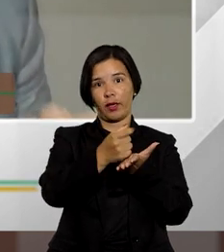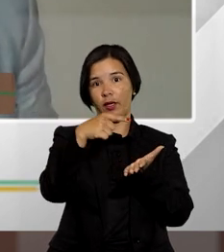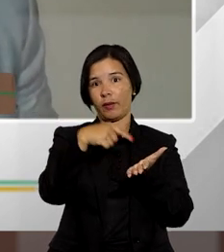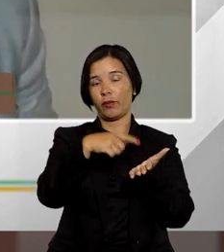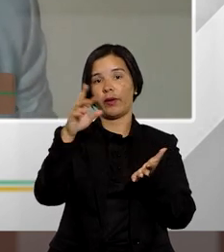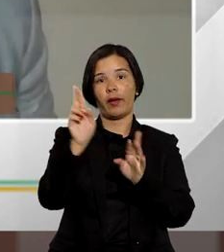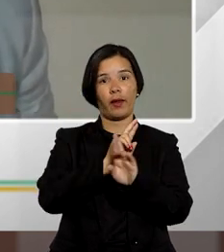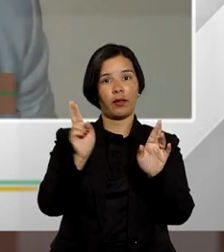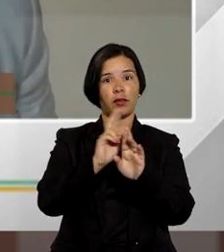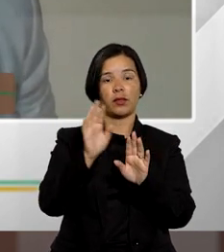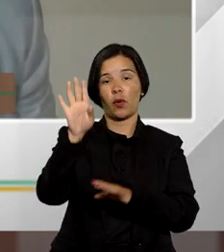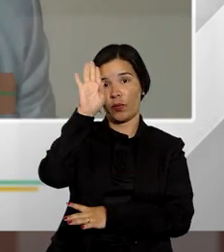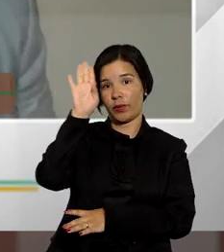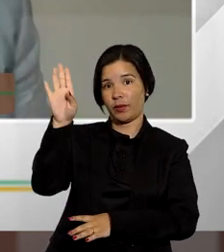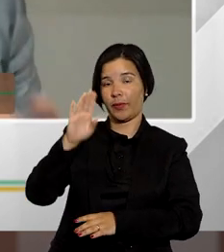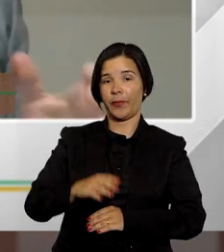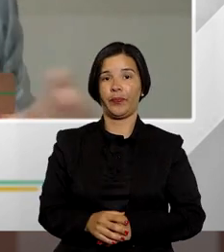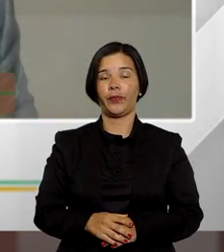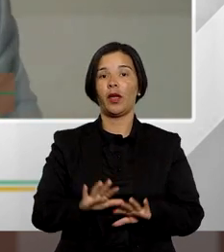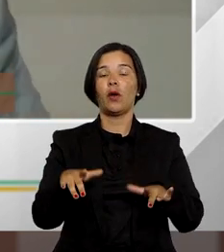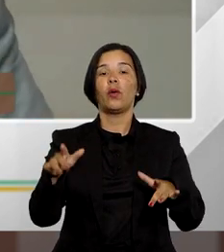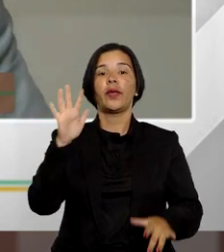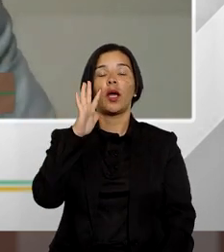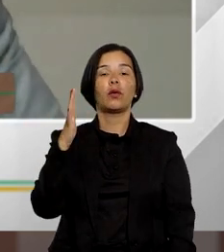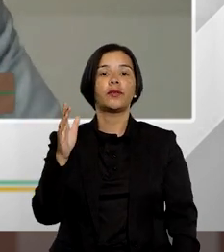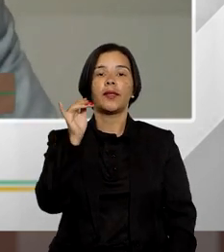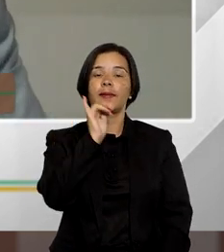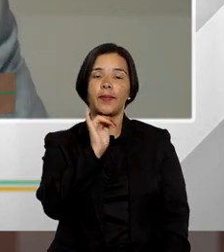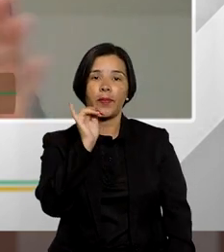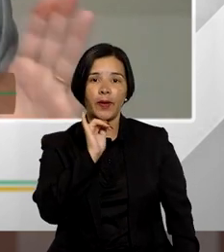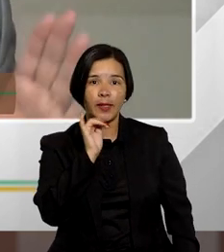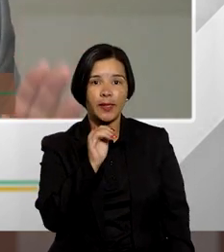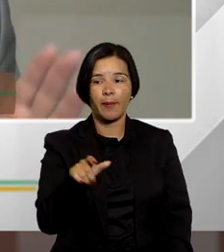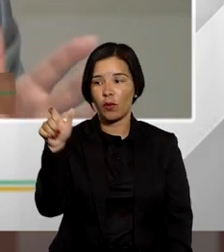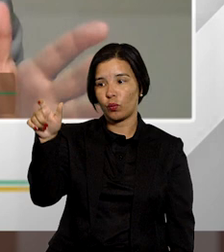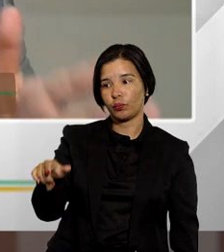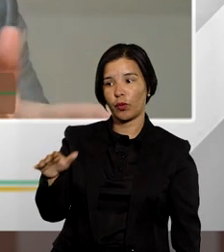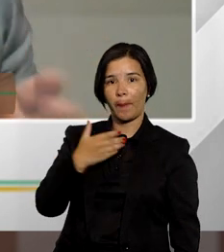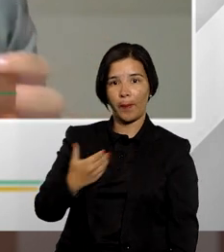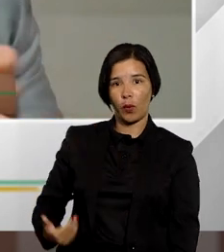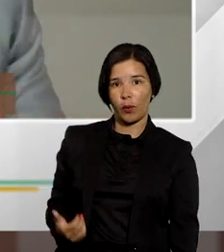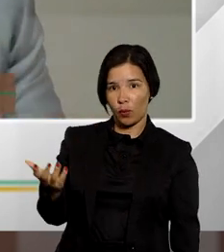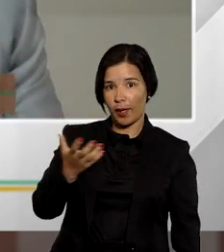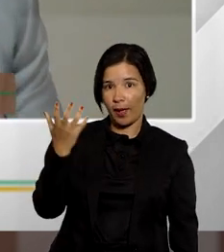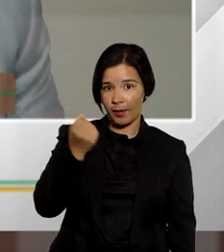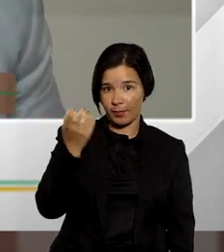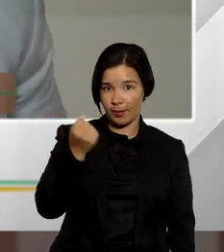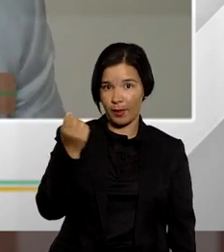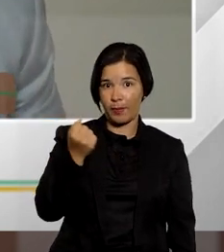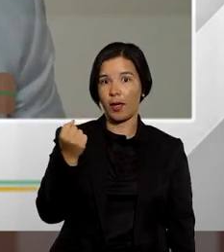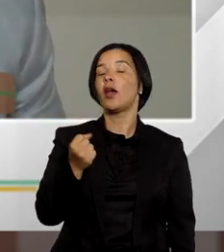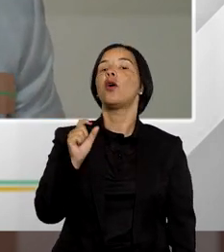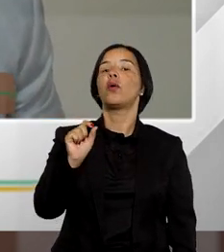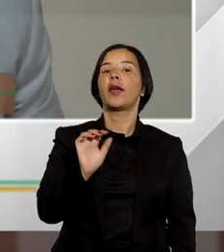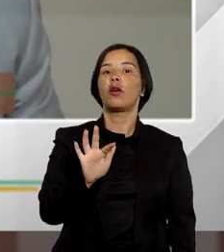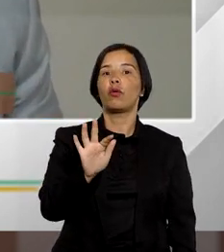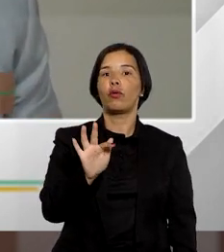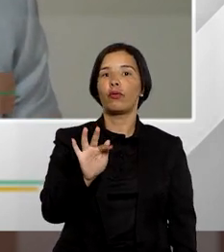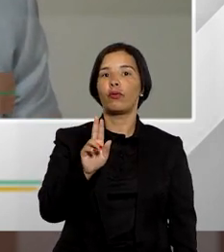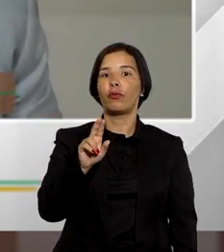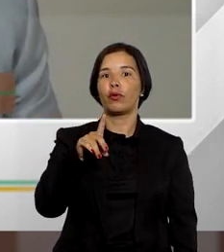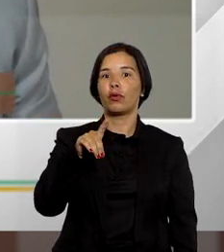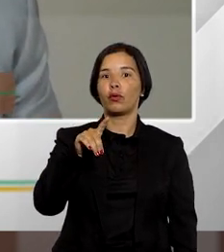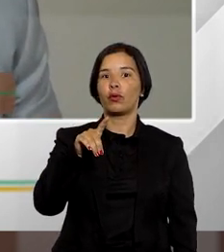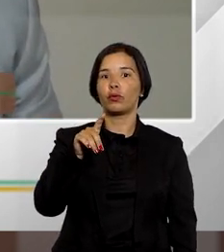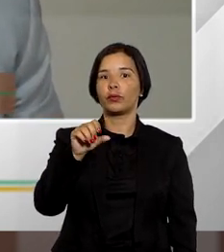que é feito em relação ao principal ou seja vamos por exemplo um ente público entra para receber o Fundeb judicialmente